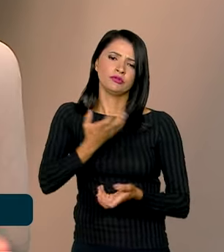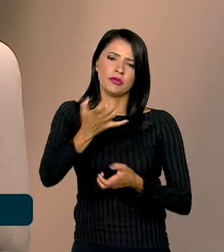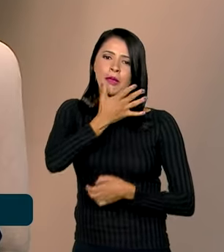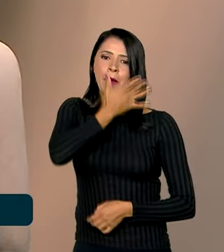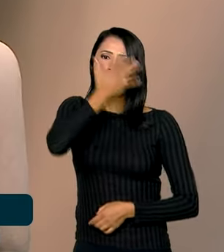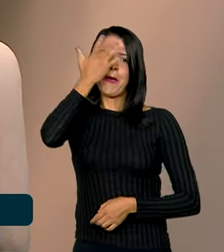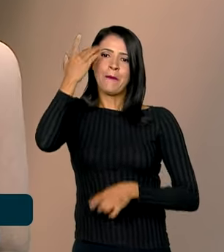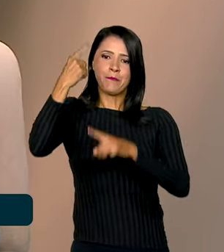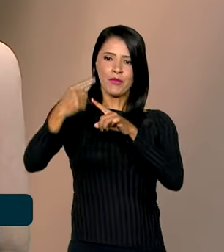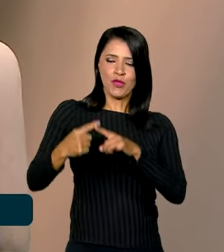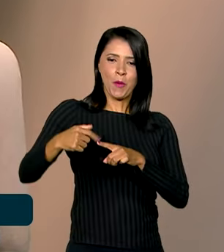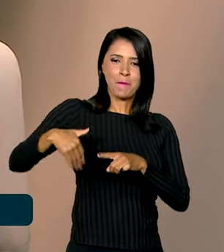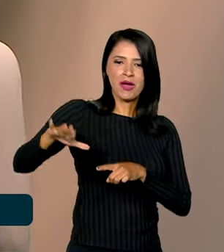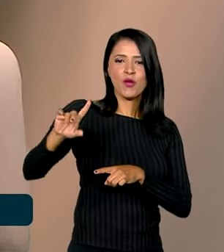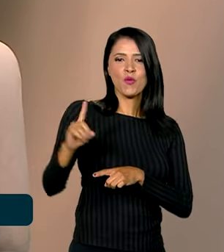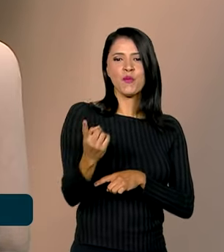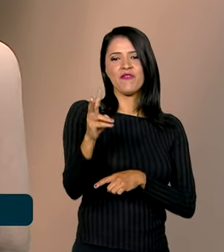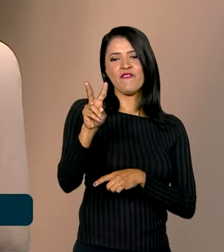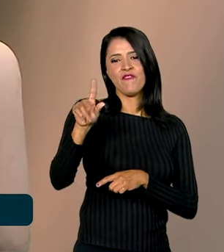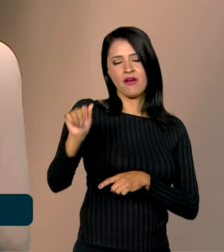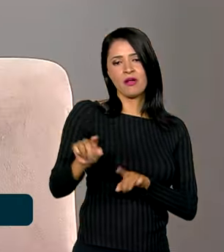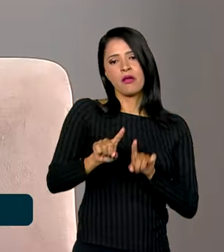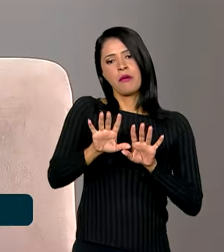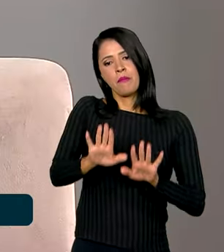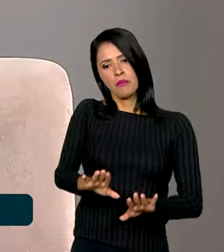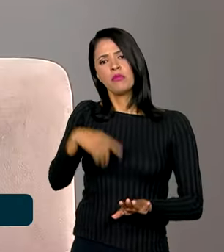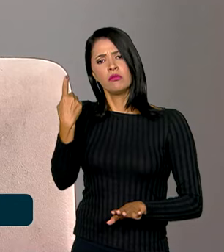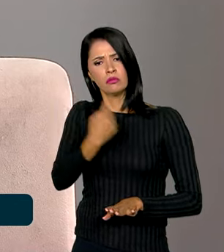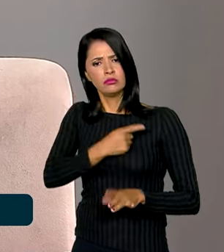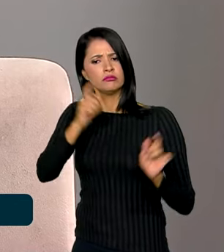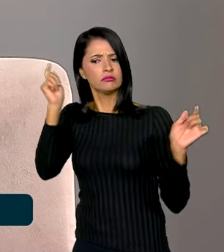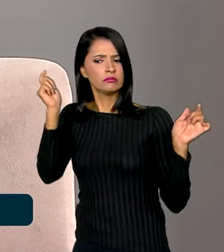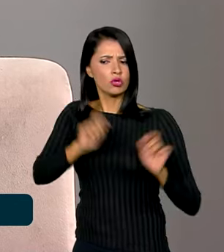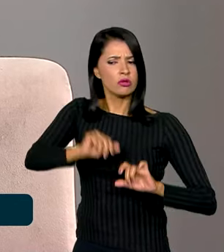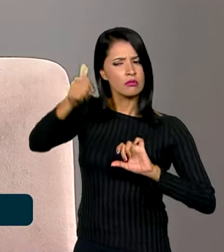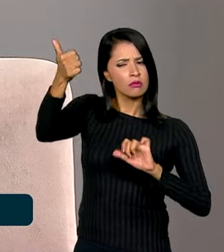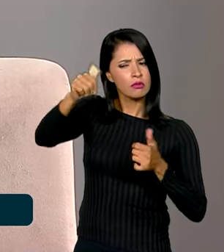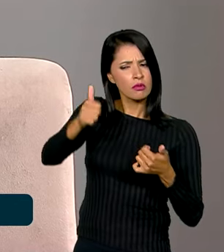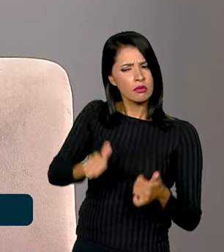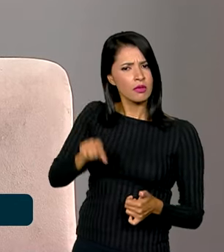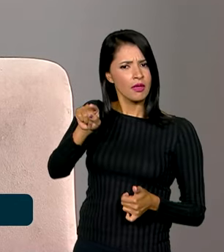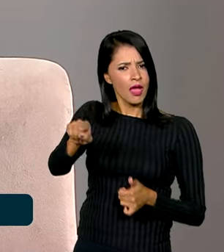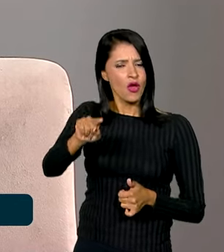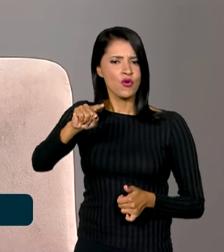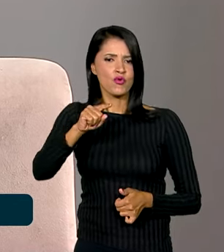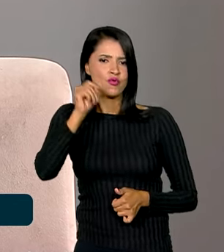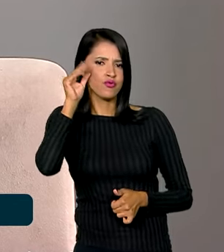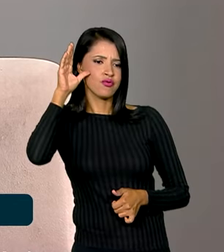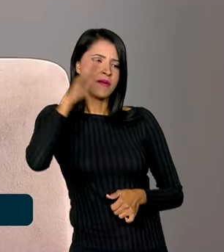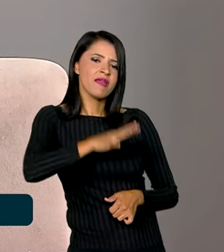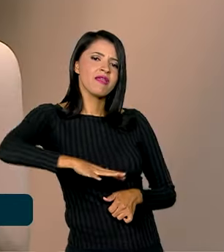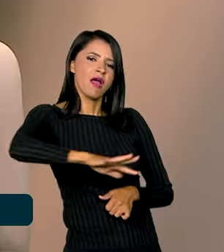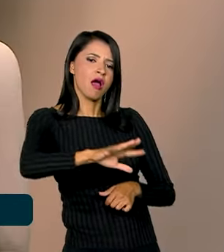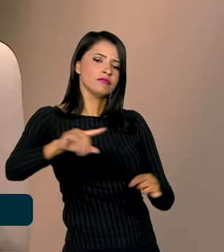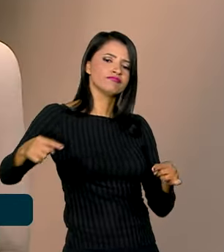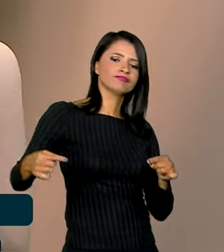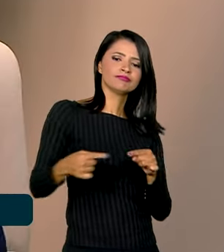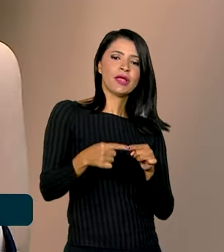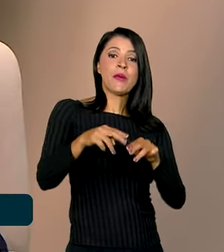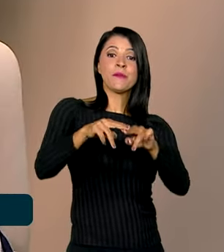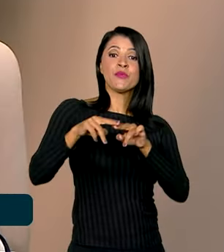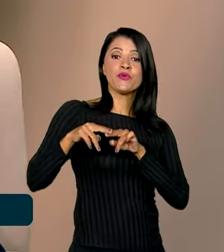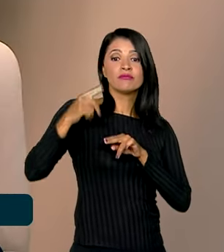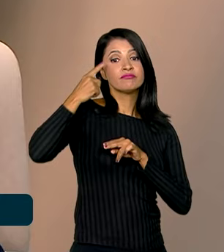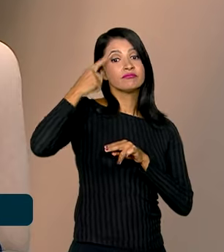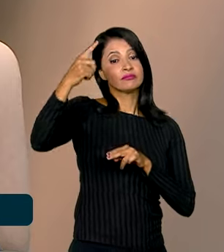pudessem concorrer a mais de uma vaga, mas que a gente também pudesse aferir o conhecimento específico das pessoas em determinadas áreas. E por isso essa ideia